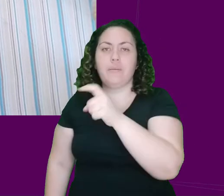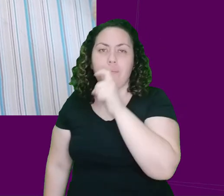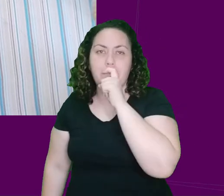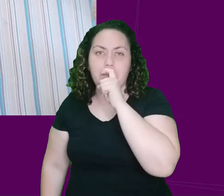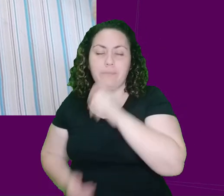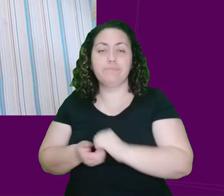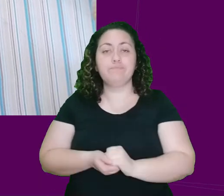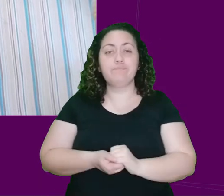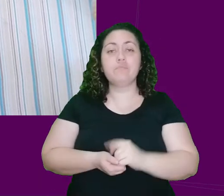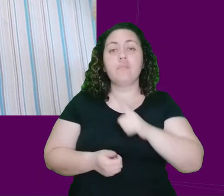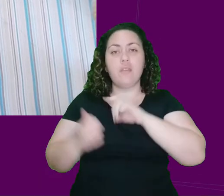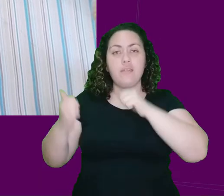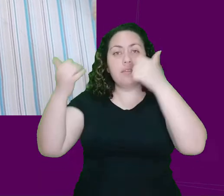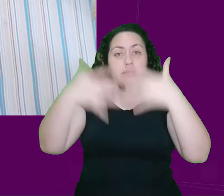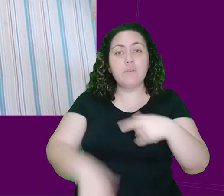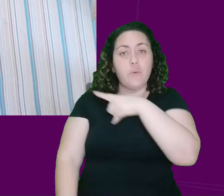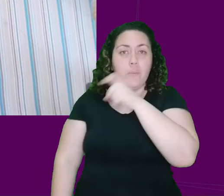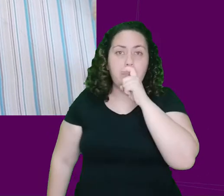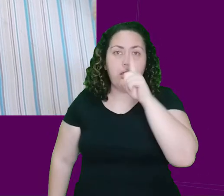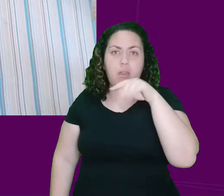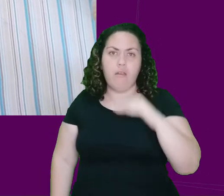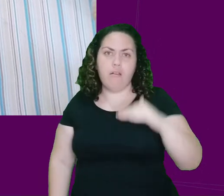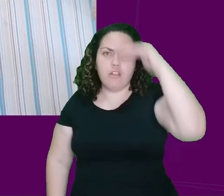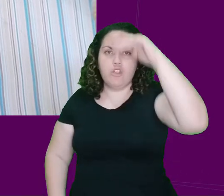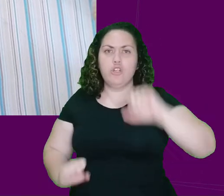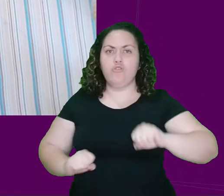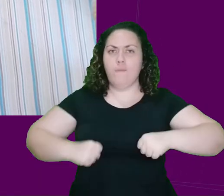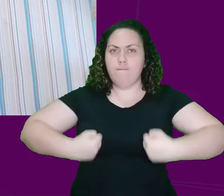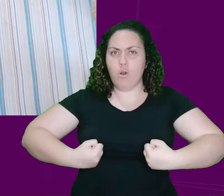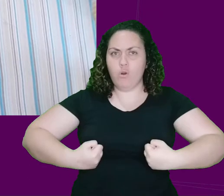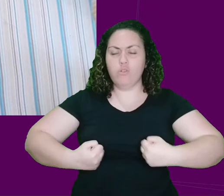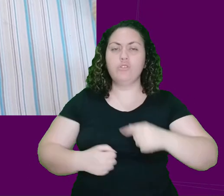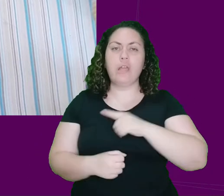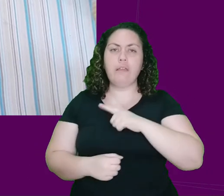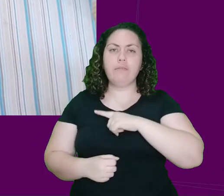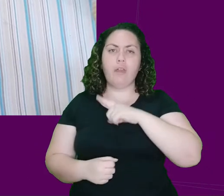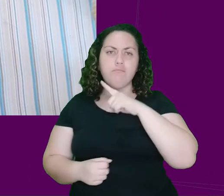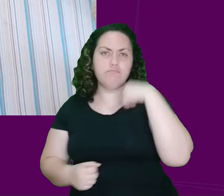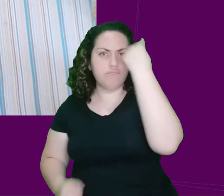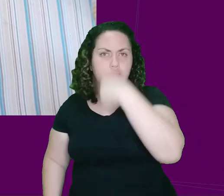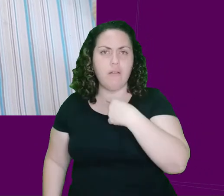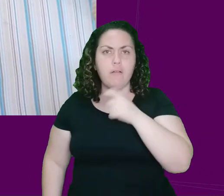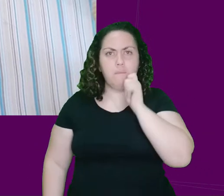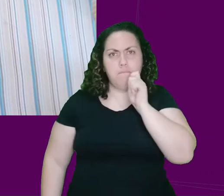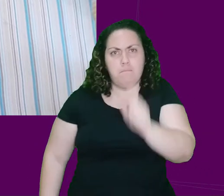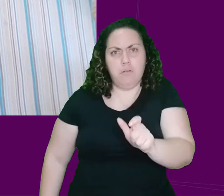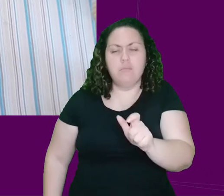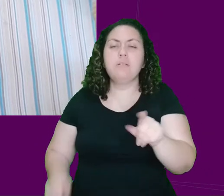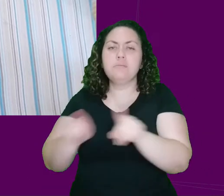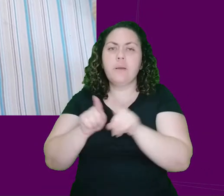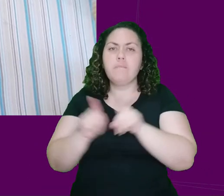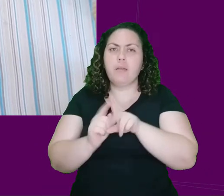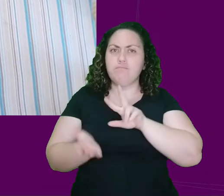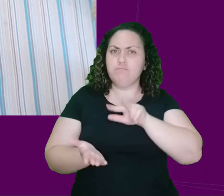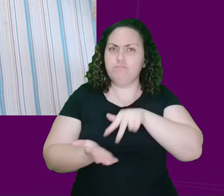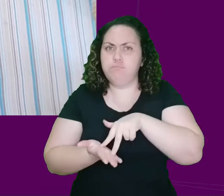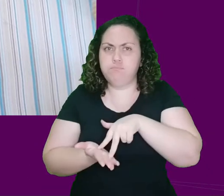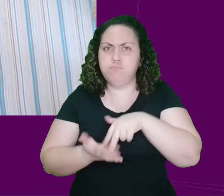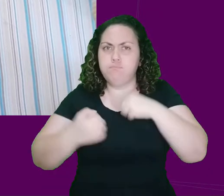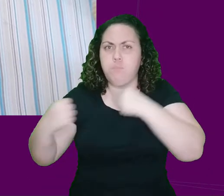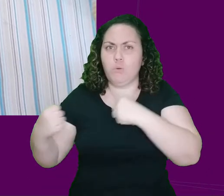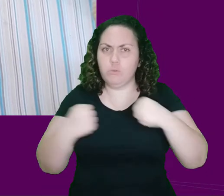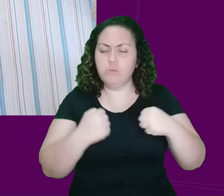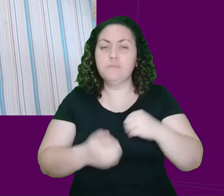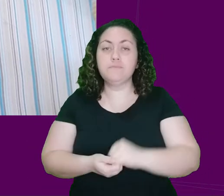Ele é descrito como um homem grande, forte, de aspecto agressivo e presença bem marcante.